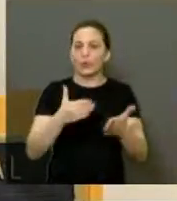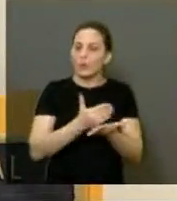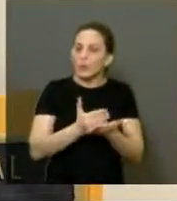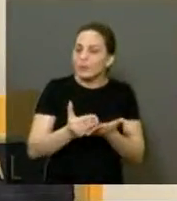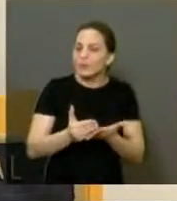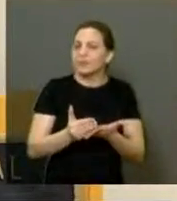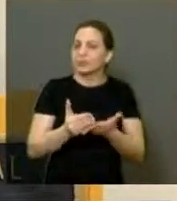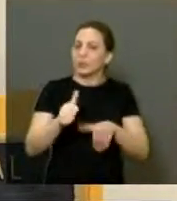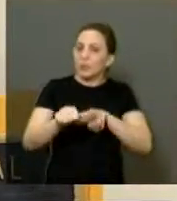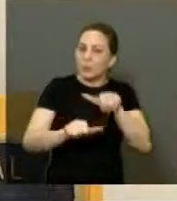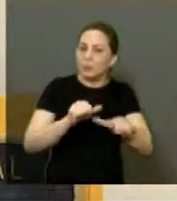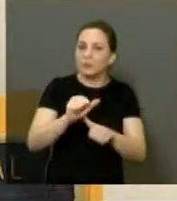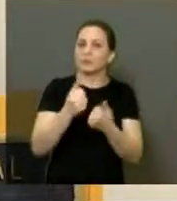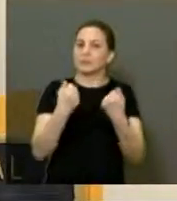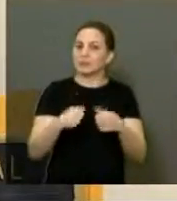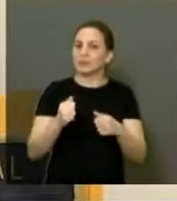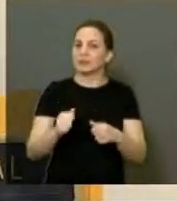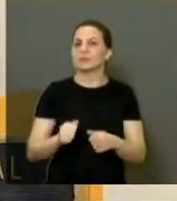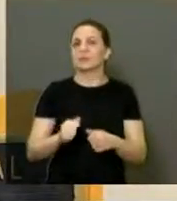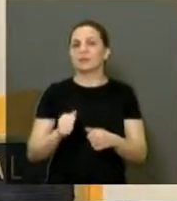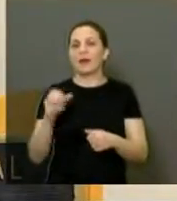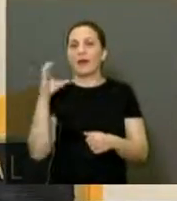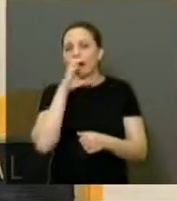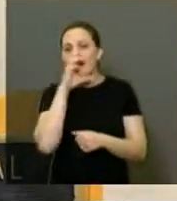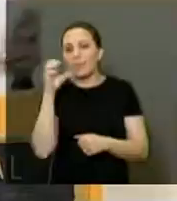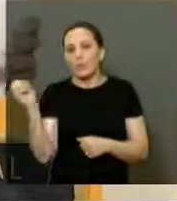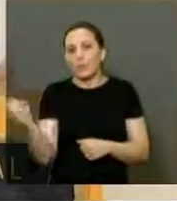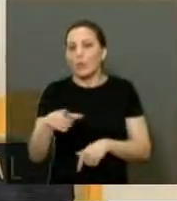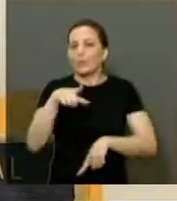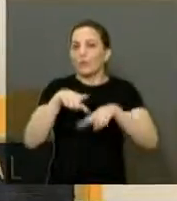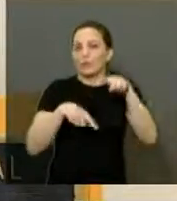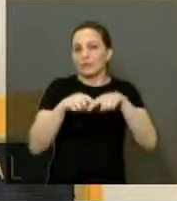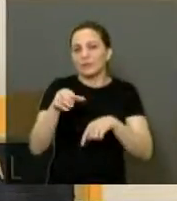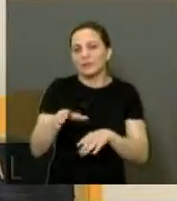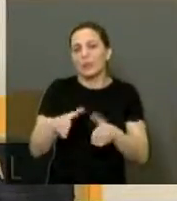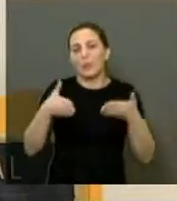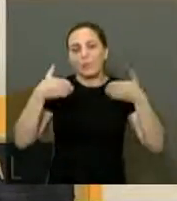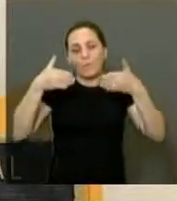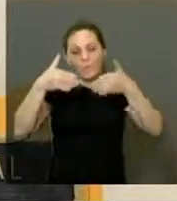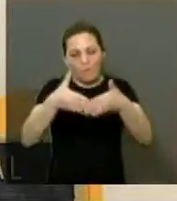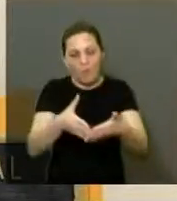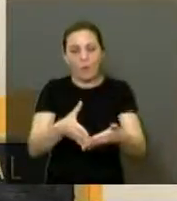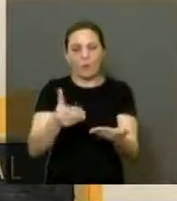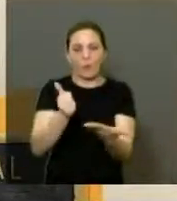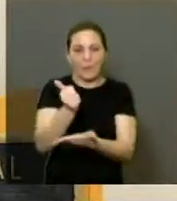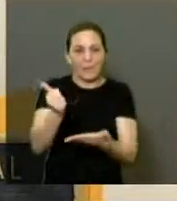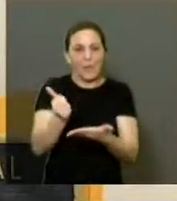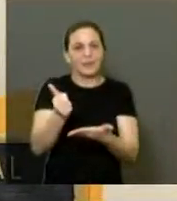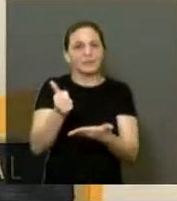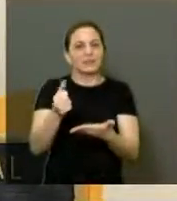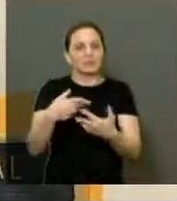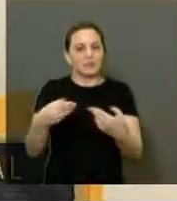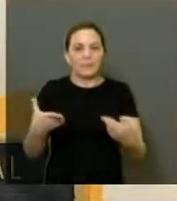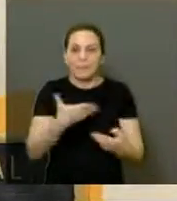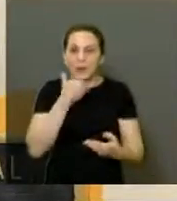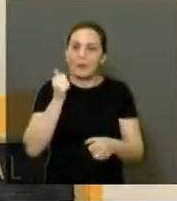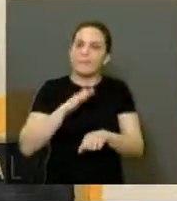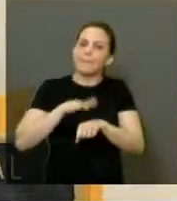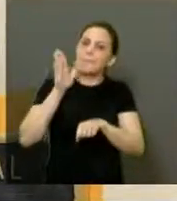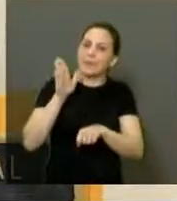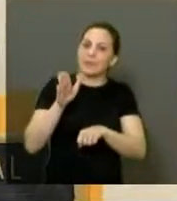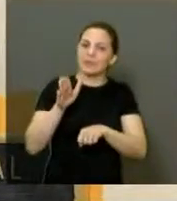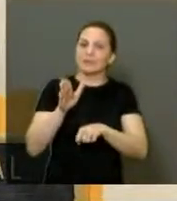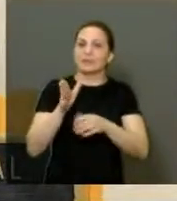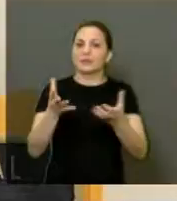para que logo tenha outra ação no bairro. Em cima dessa, melhore ainda mais. Então, quero aqui